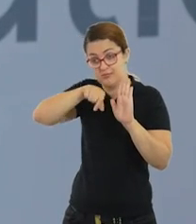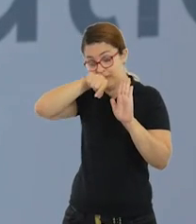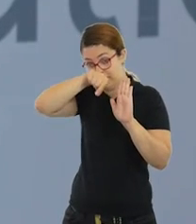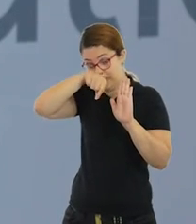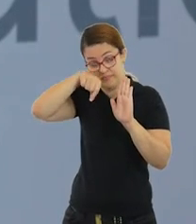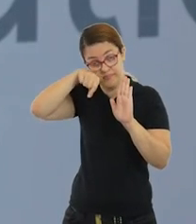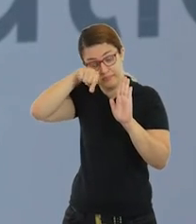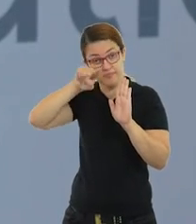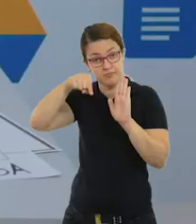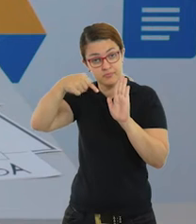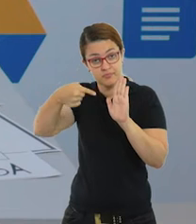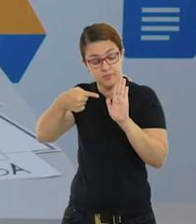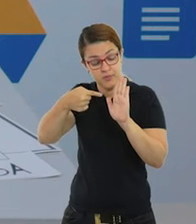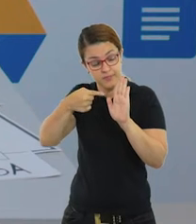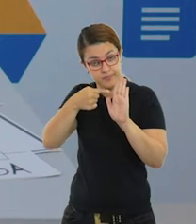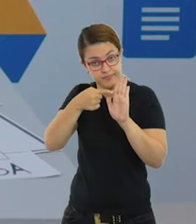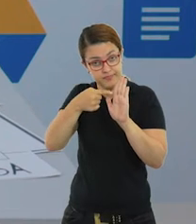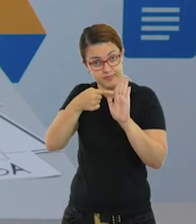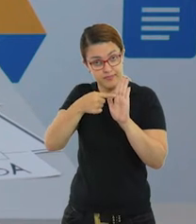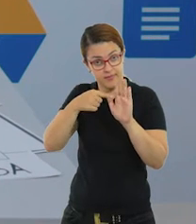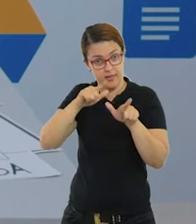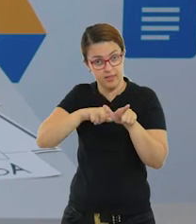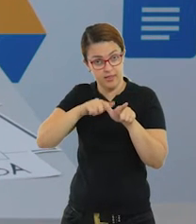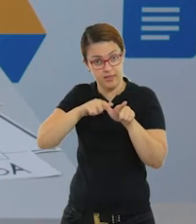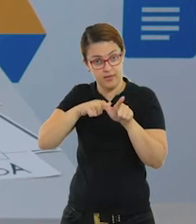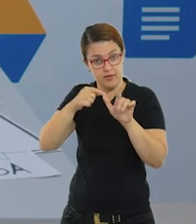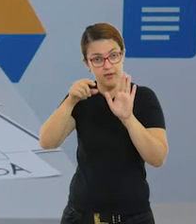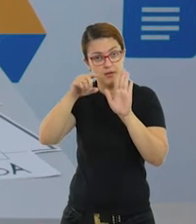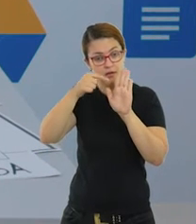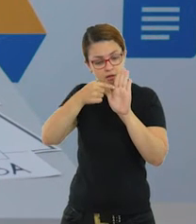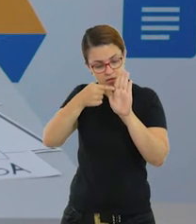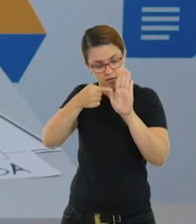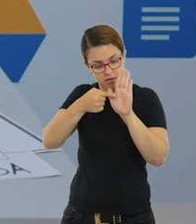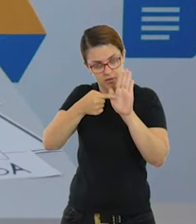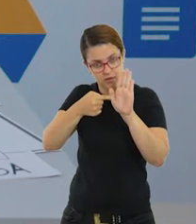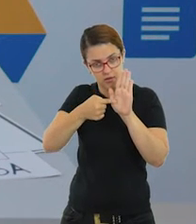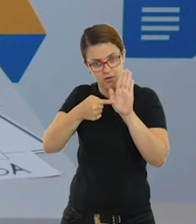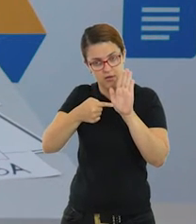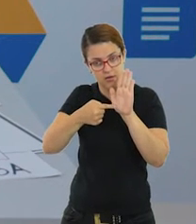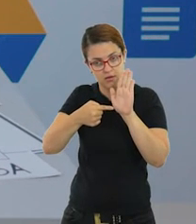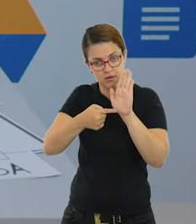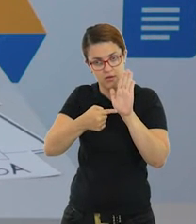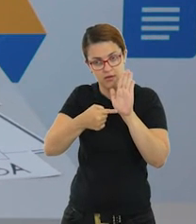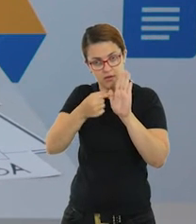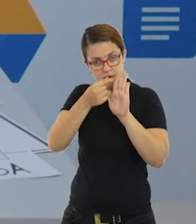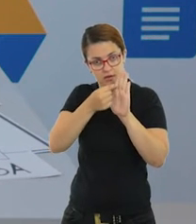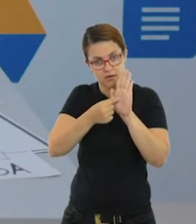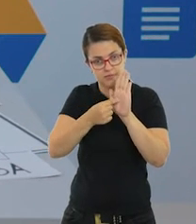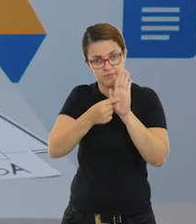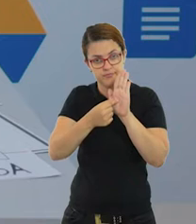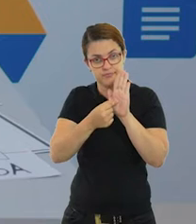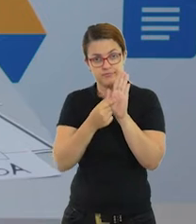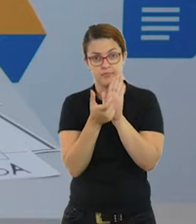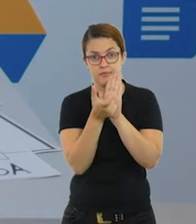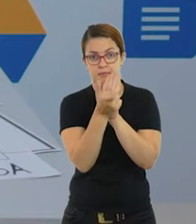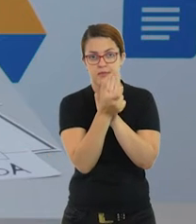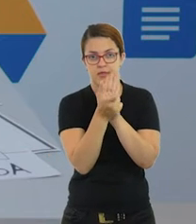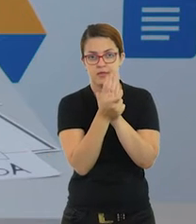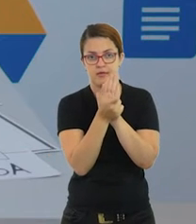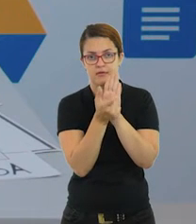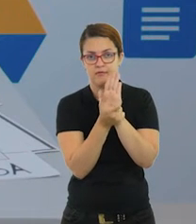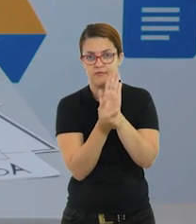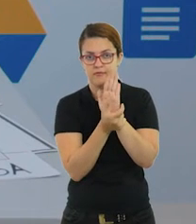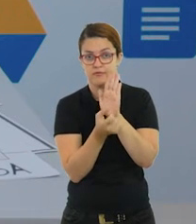Mas depois, com a primeira letra de cada linha, vocês vão formar